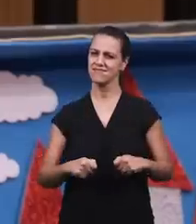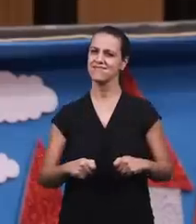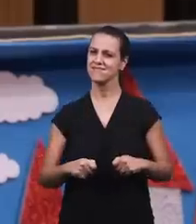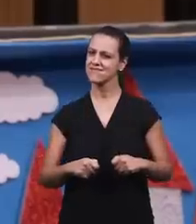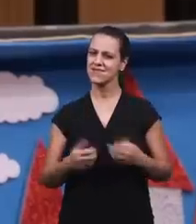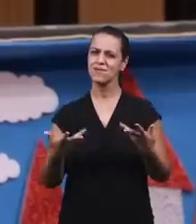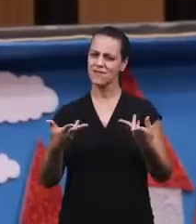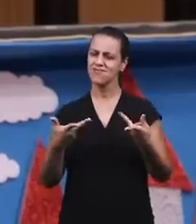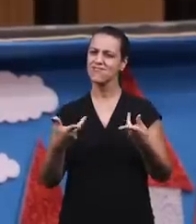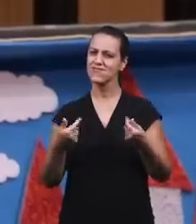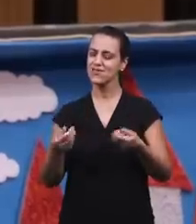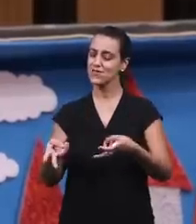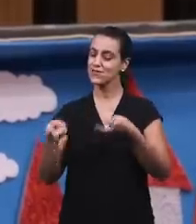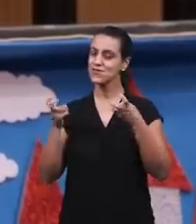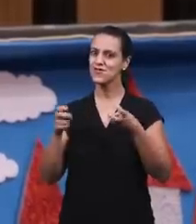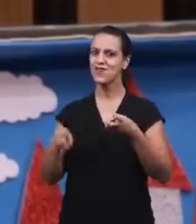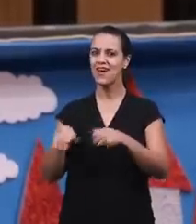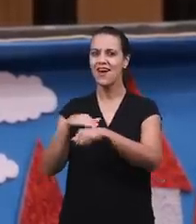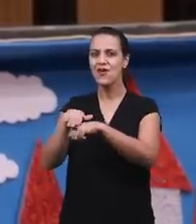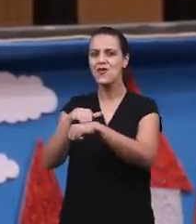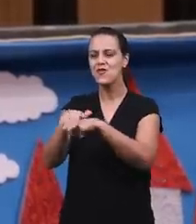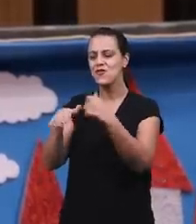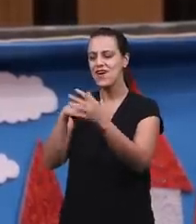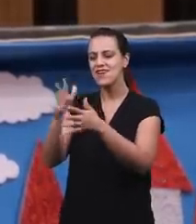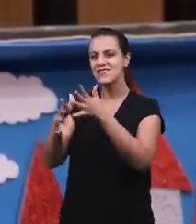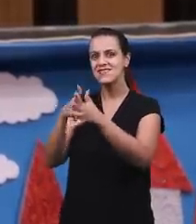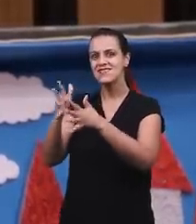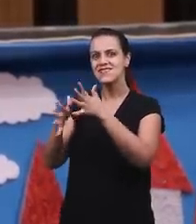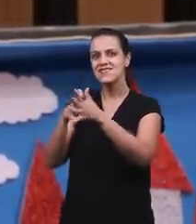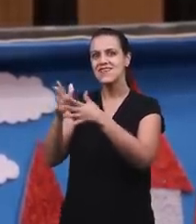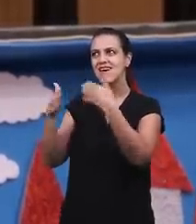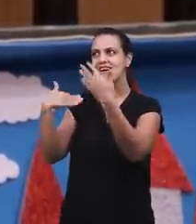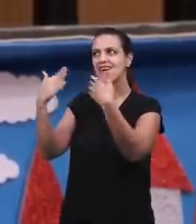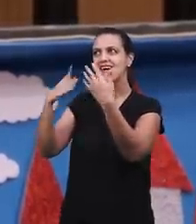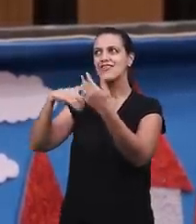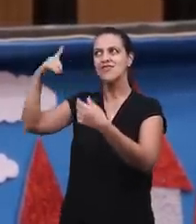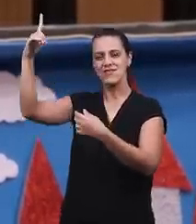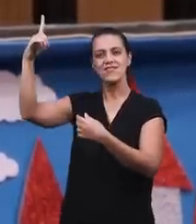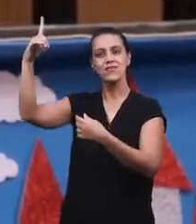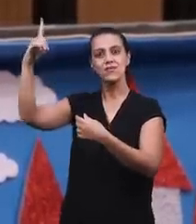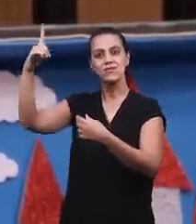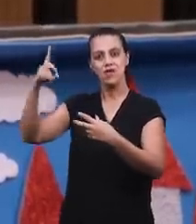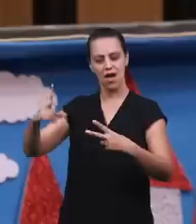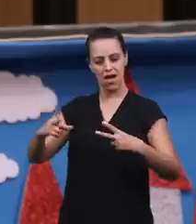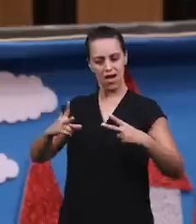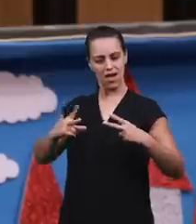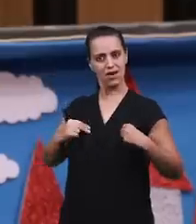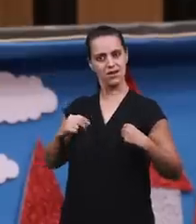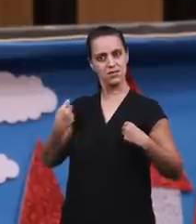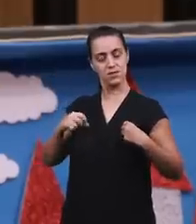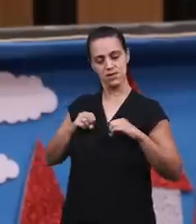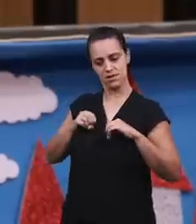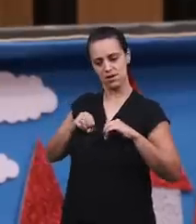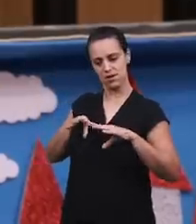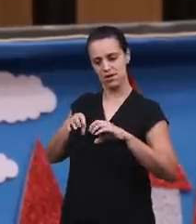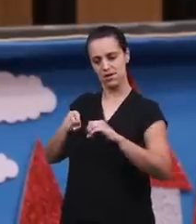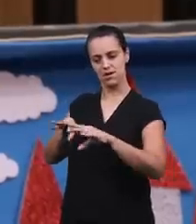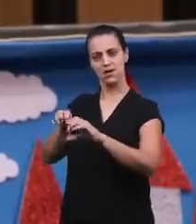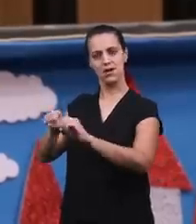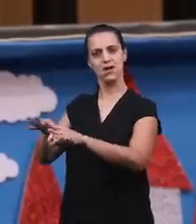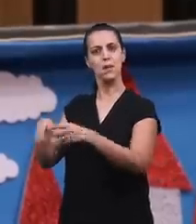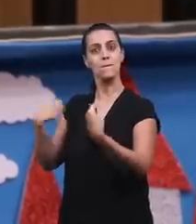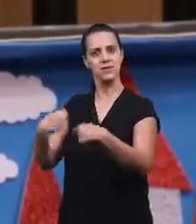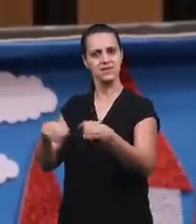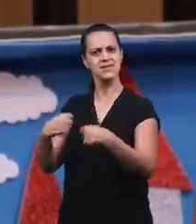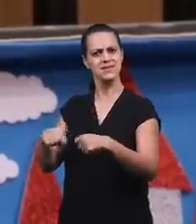glorioso ver os nossos filhos Conversando com Deus E essa herança Nós como mães Vamos transmitir a eles O